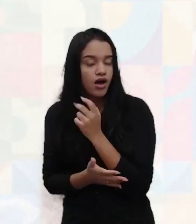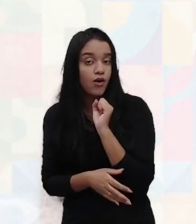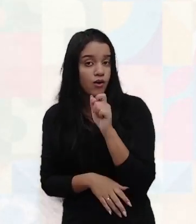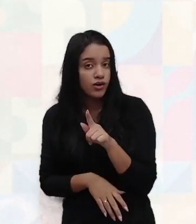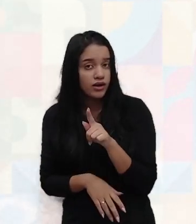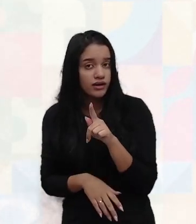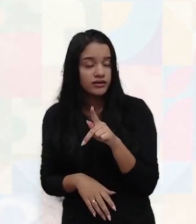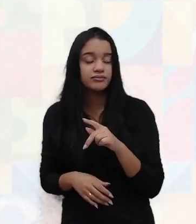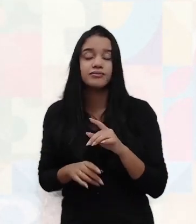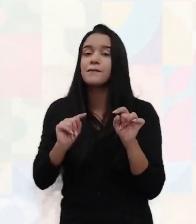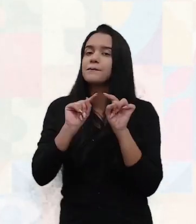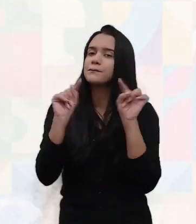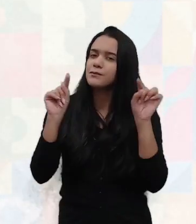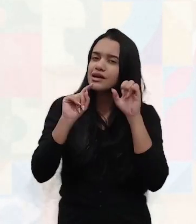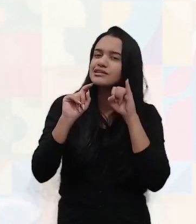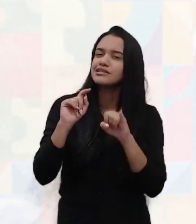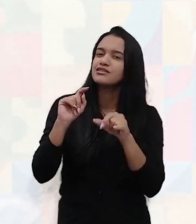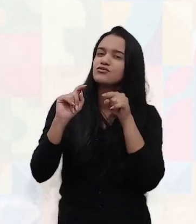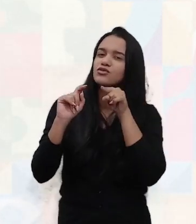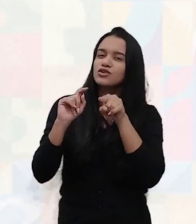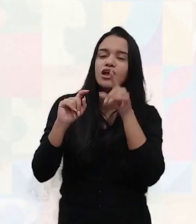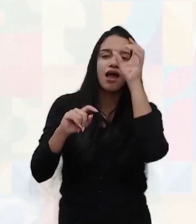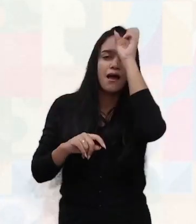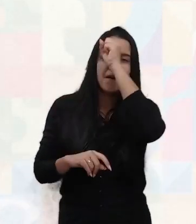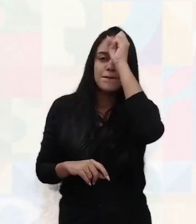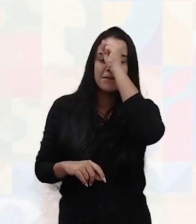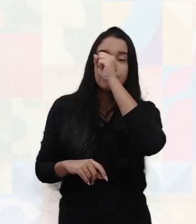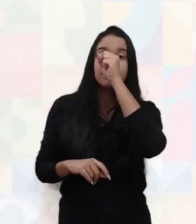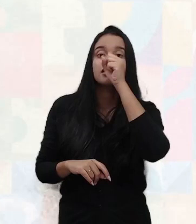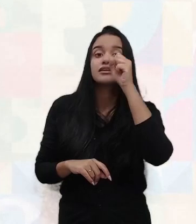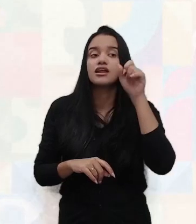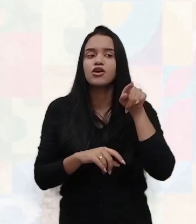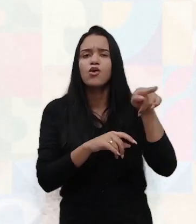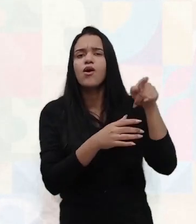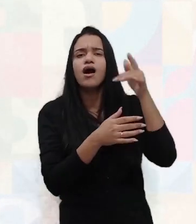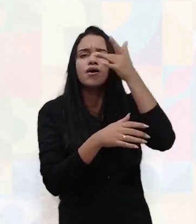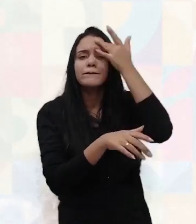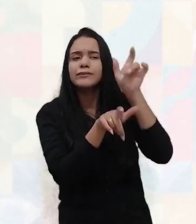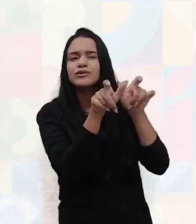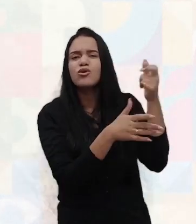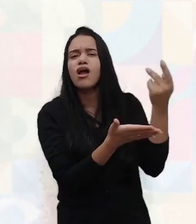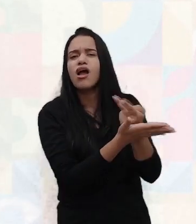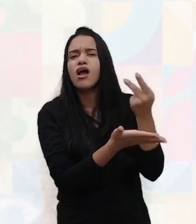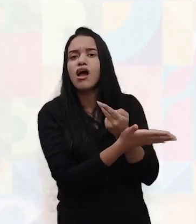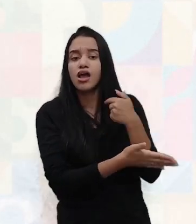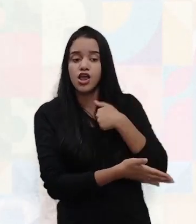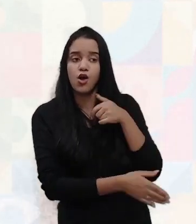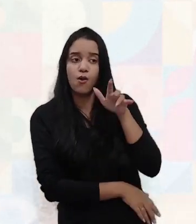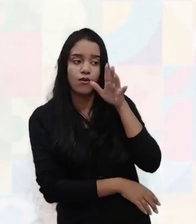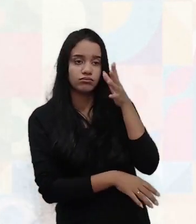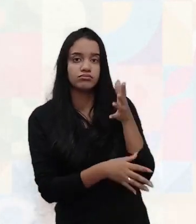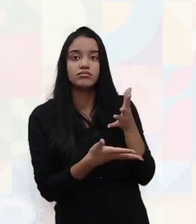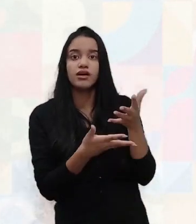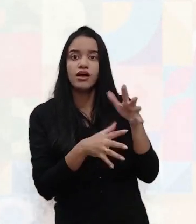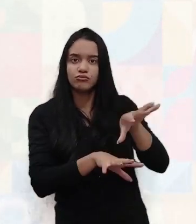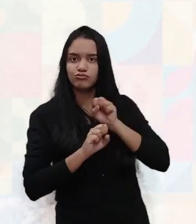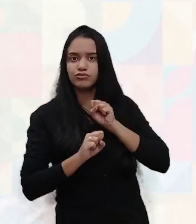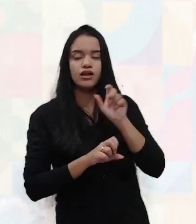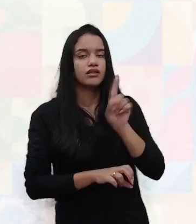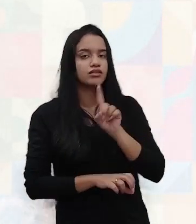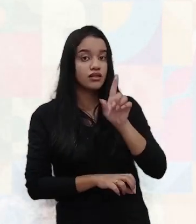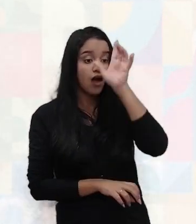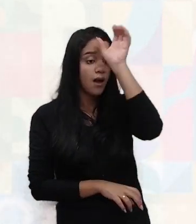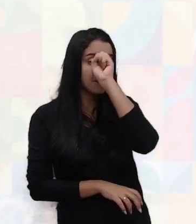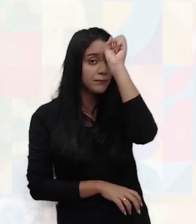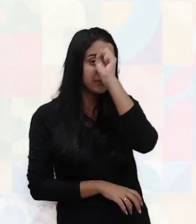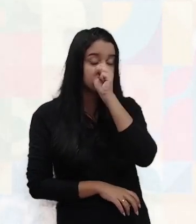cometê-los. Mas se você puder aprender com os erros dos outros, melhor ainda, até porque não necessariamente você precisa quebrar a cara